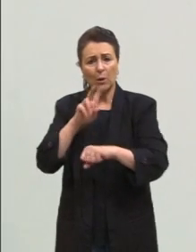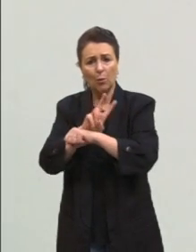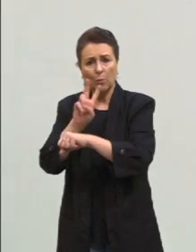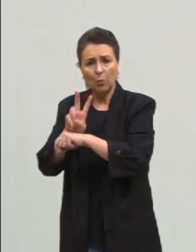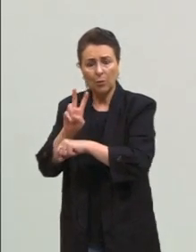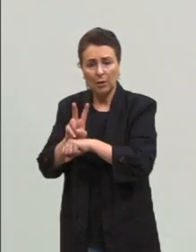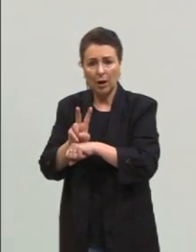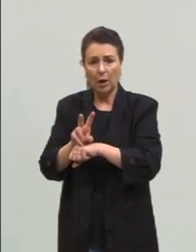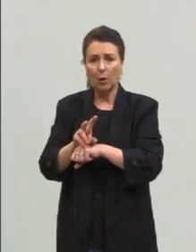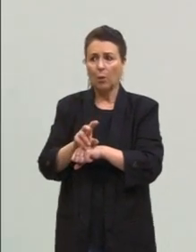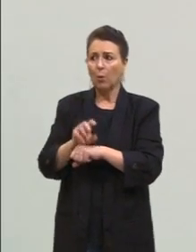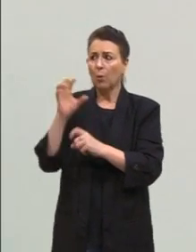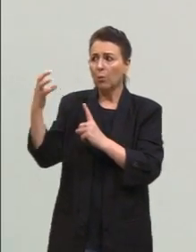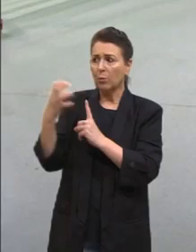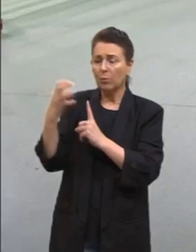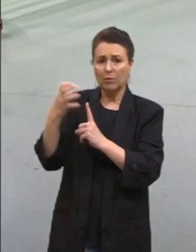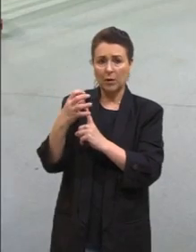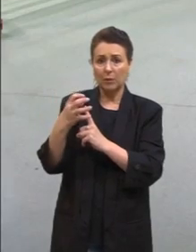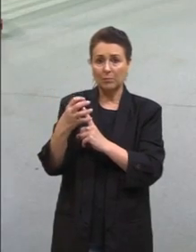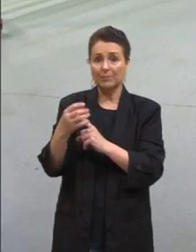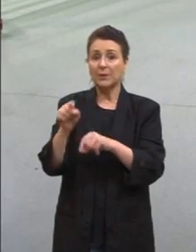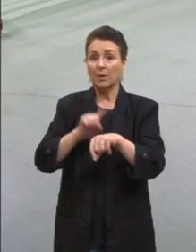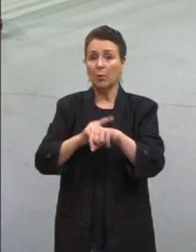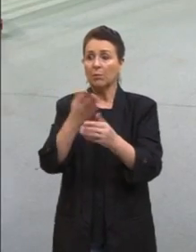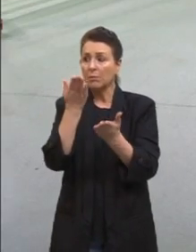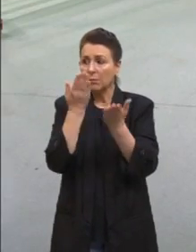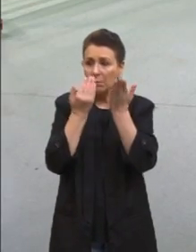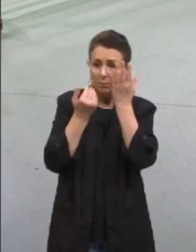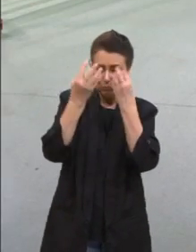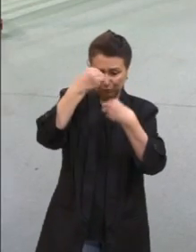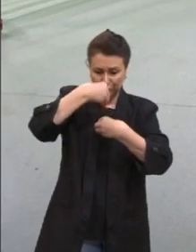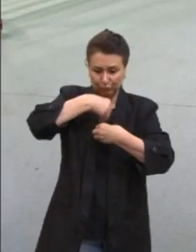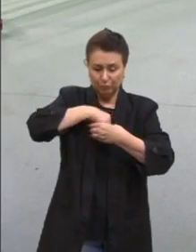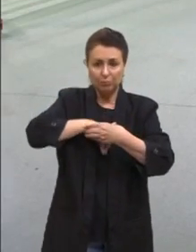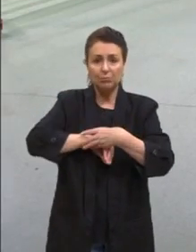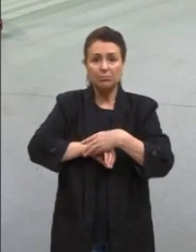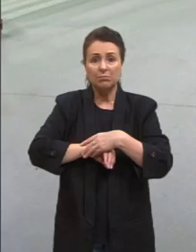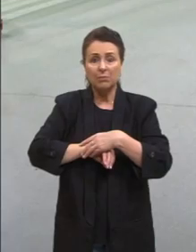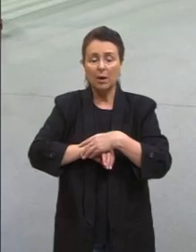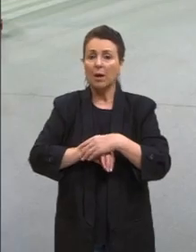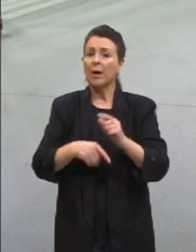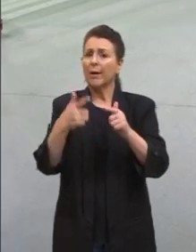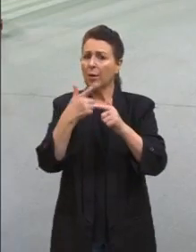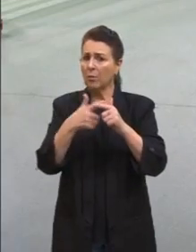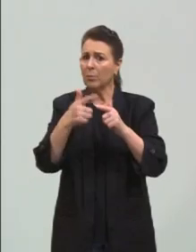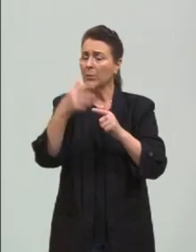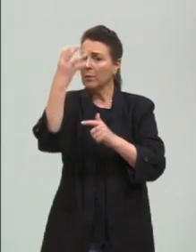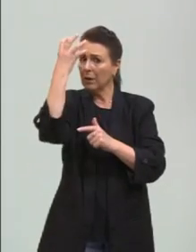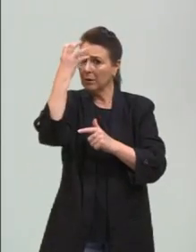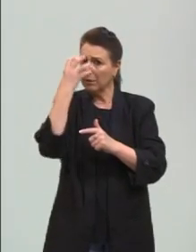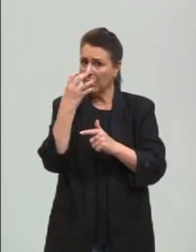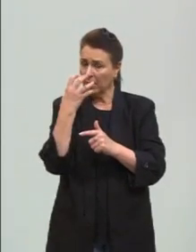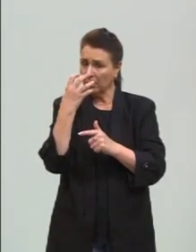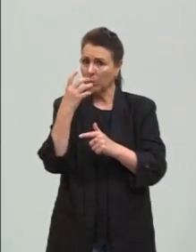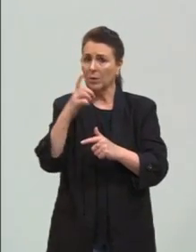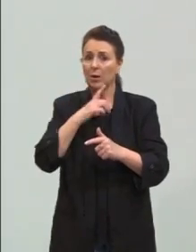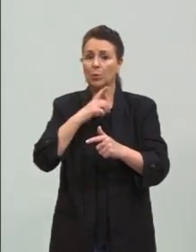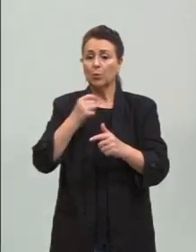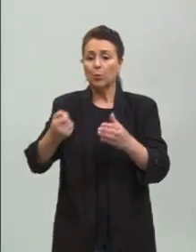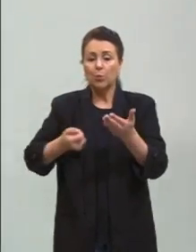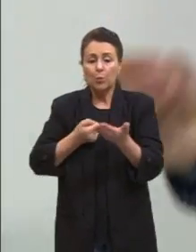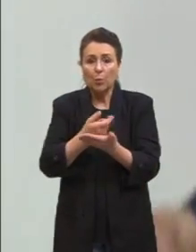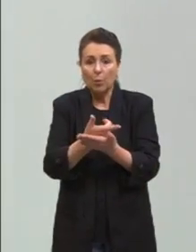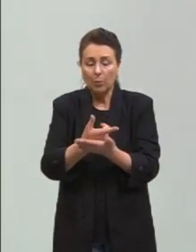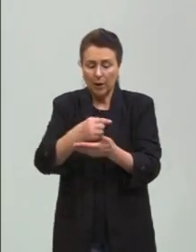agrotóxicos quando eles são ingeridos. Exatamente. É um pacote que vem, você já compra aquela semente, já